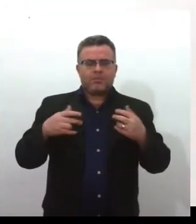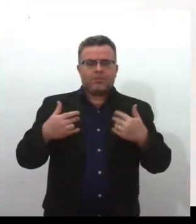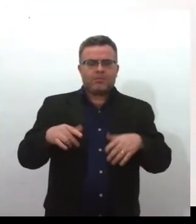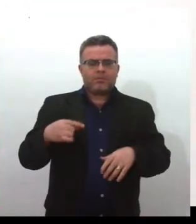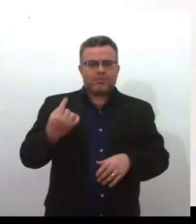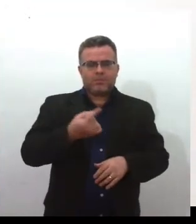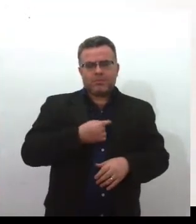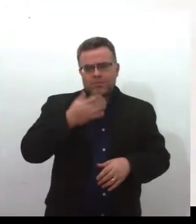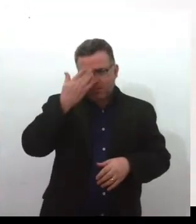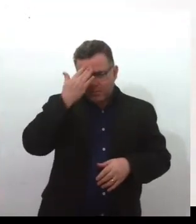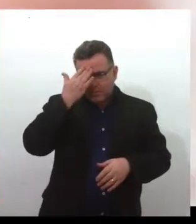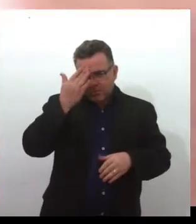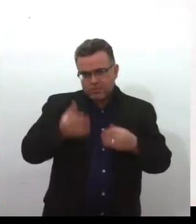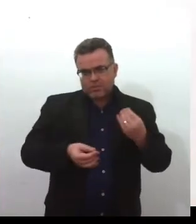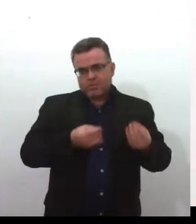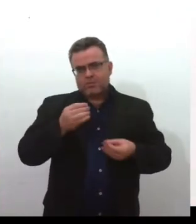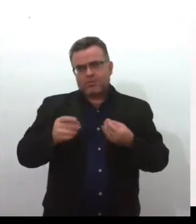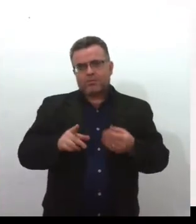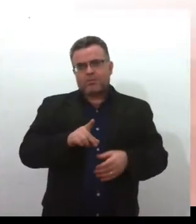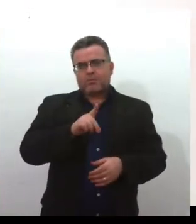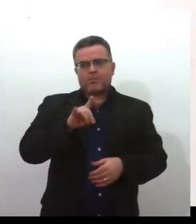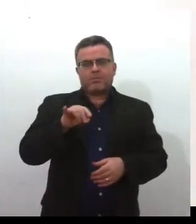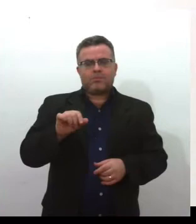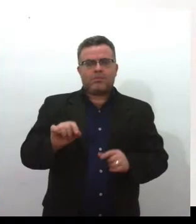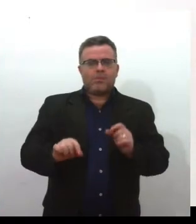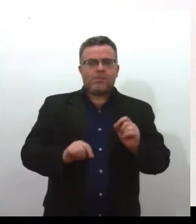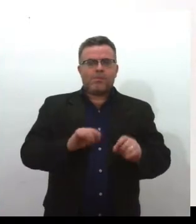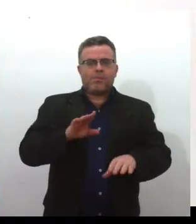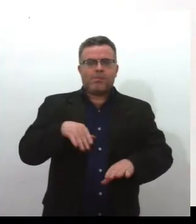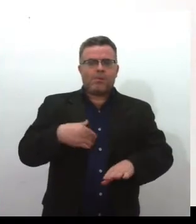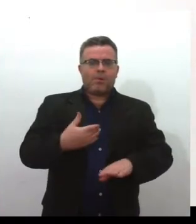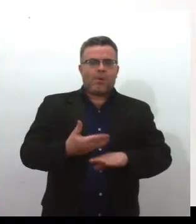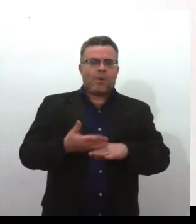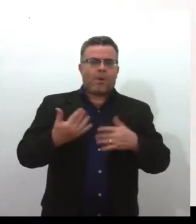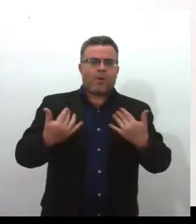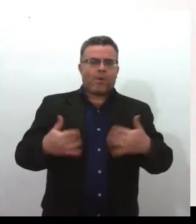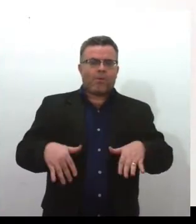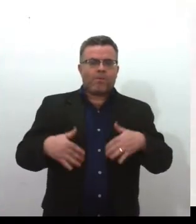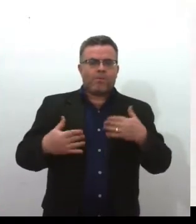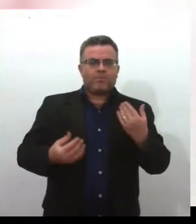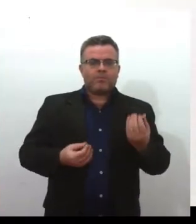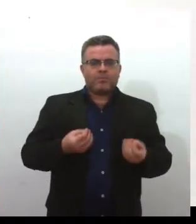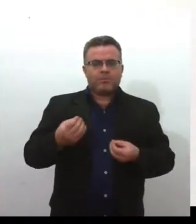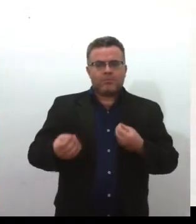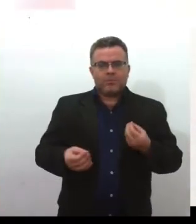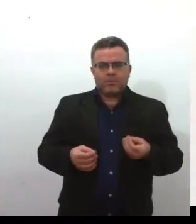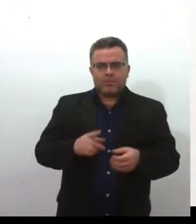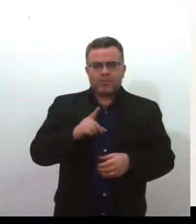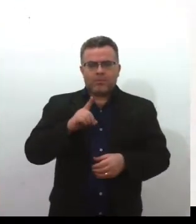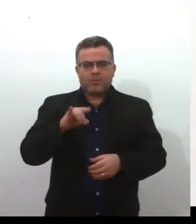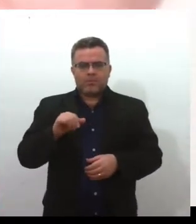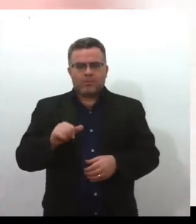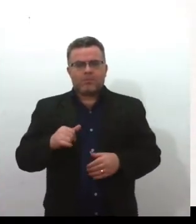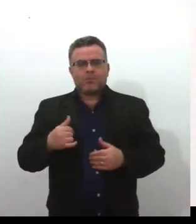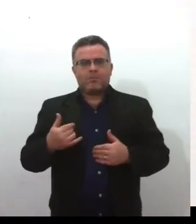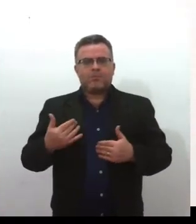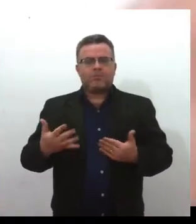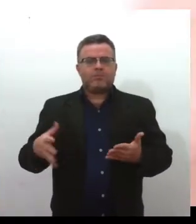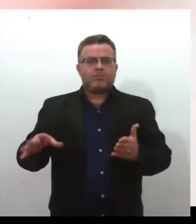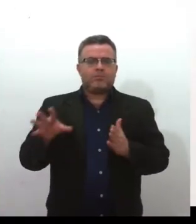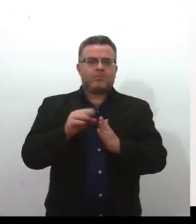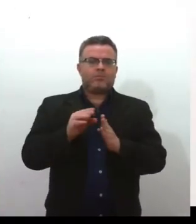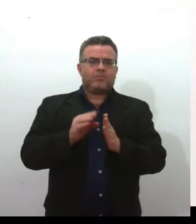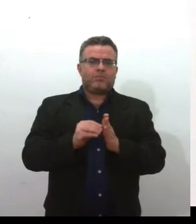que essa data, inclusive, uma data que a ONU institui também, não o dia, mas institui o